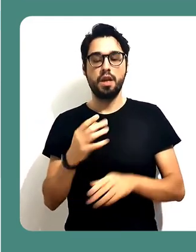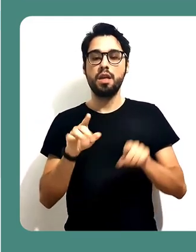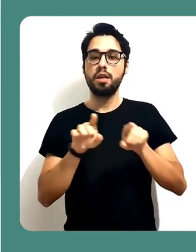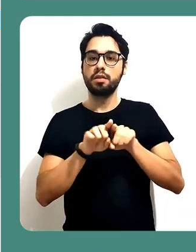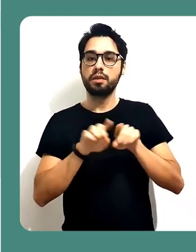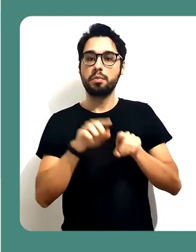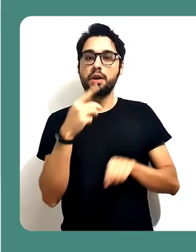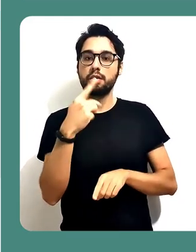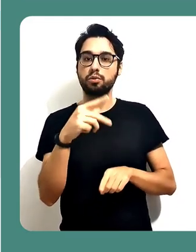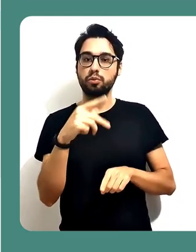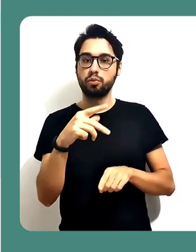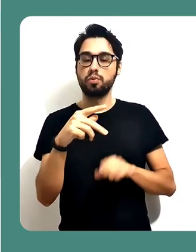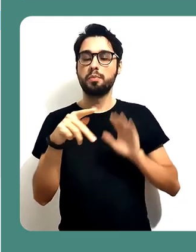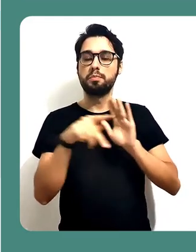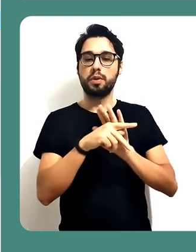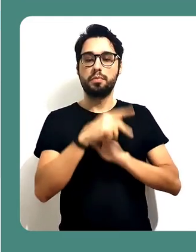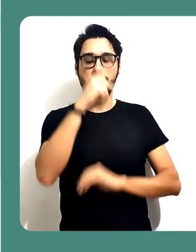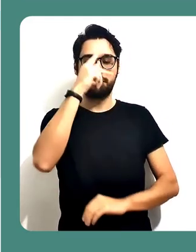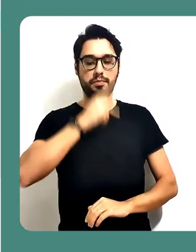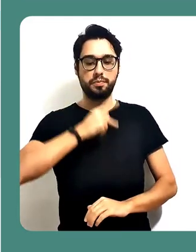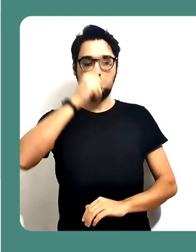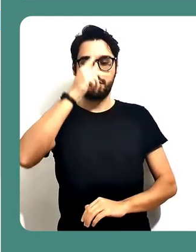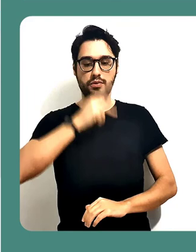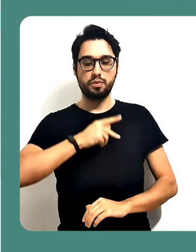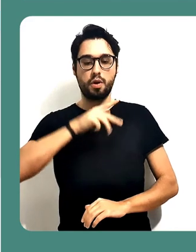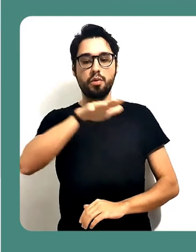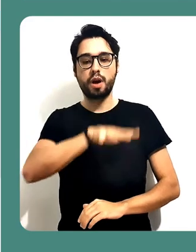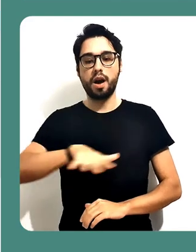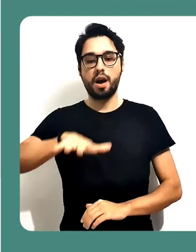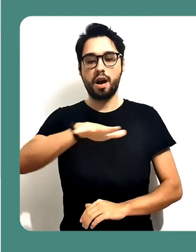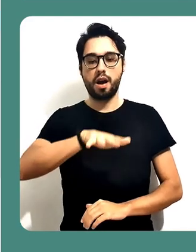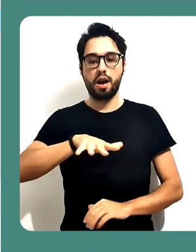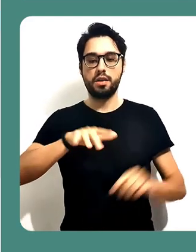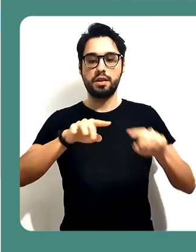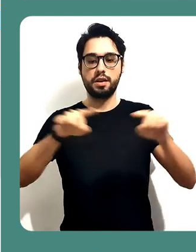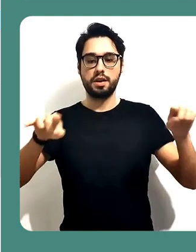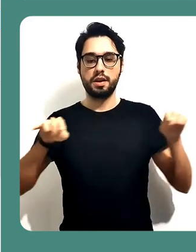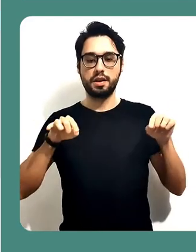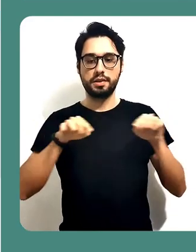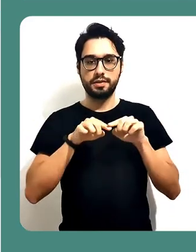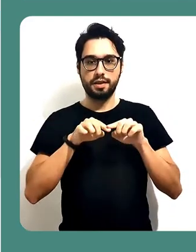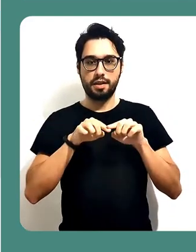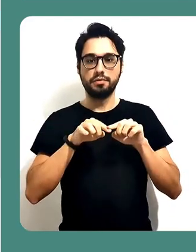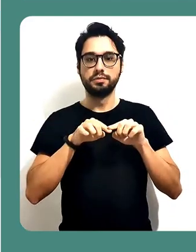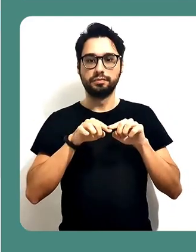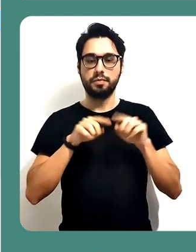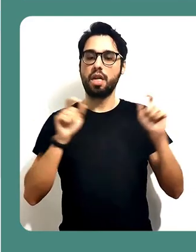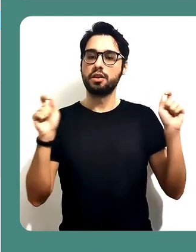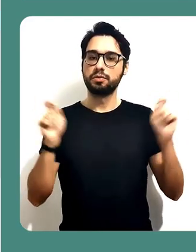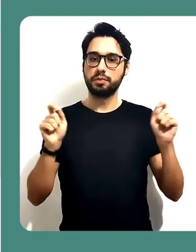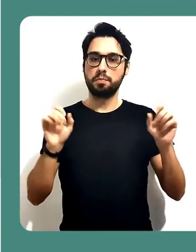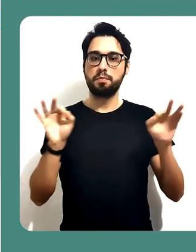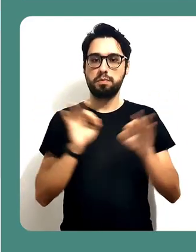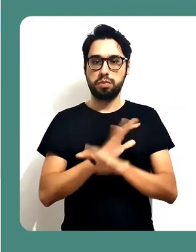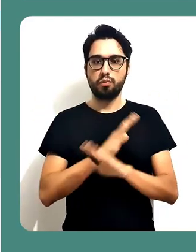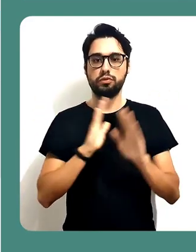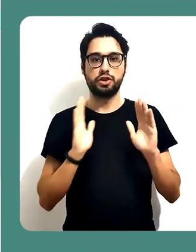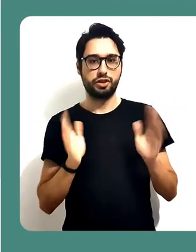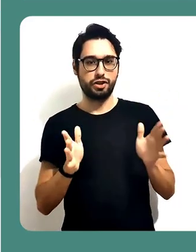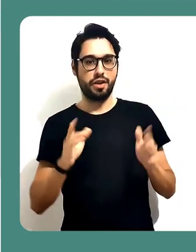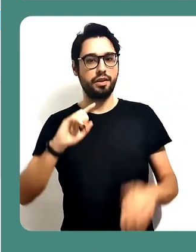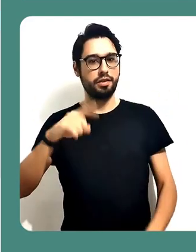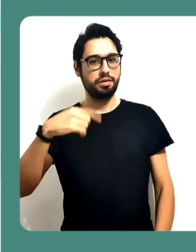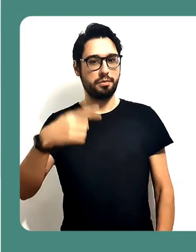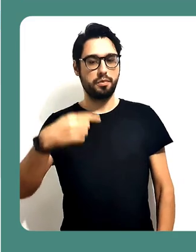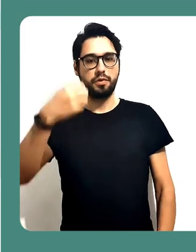E também a sua página pessoal, o seu acesso pessoal a uma sala individual que você já tem pré